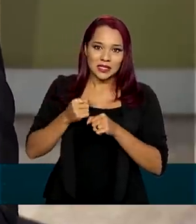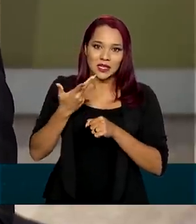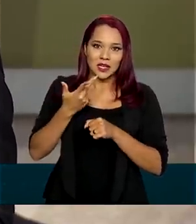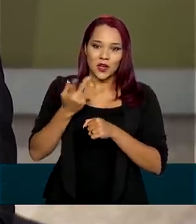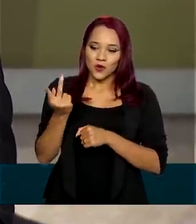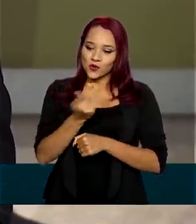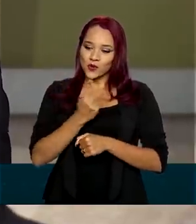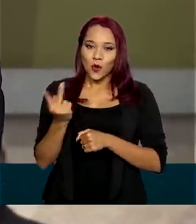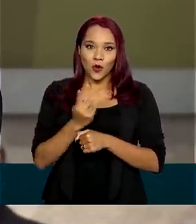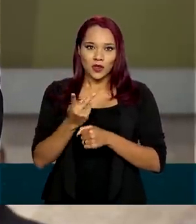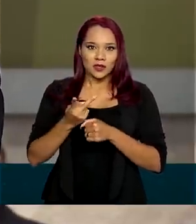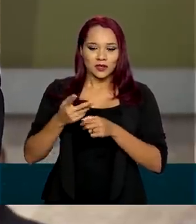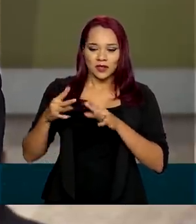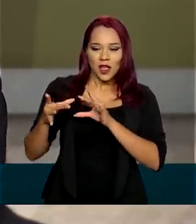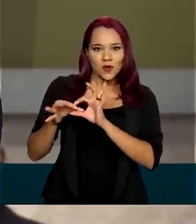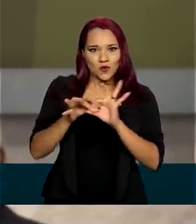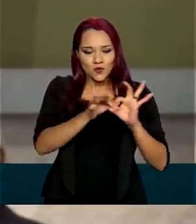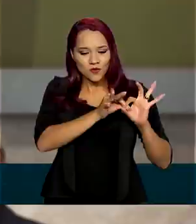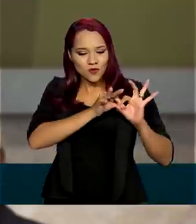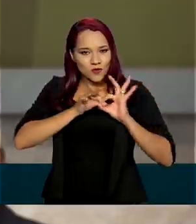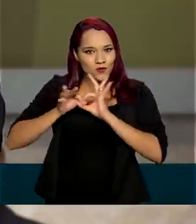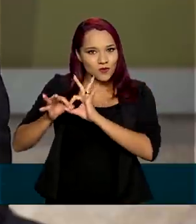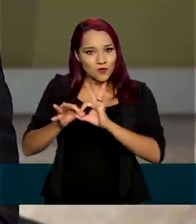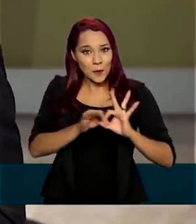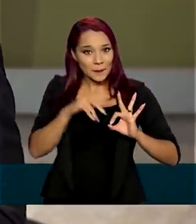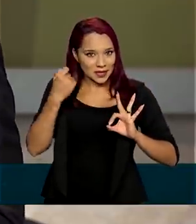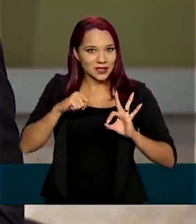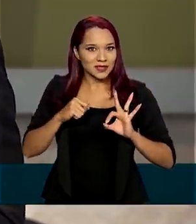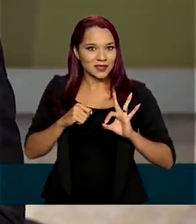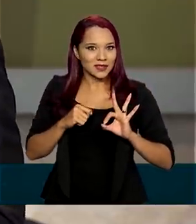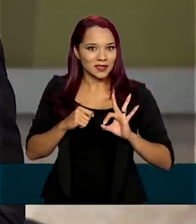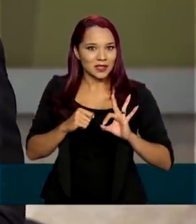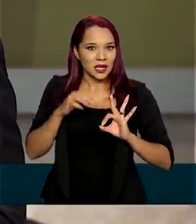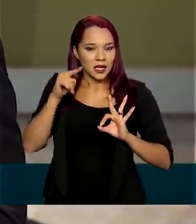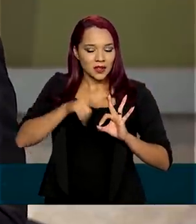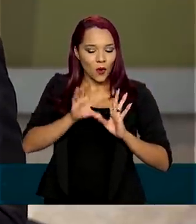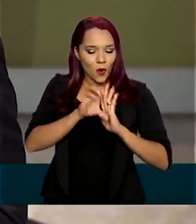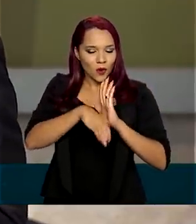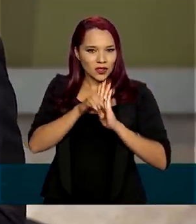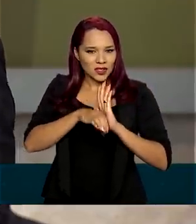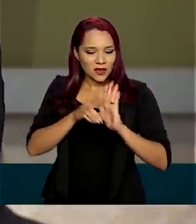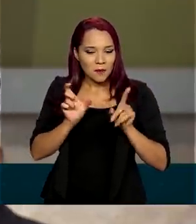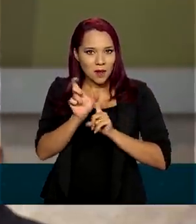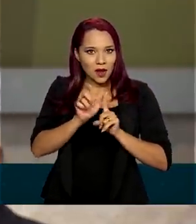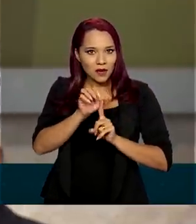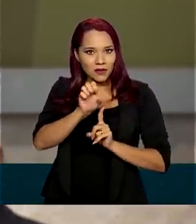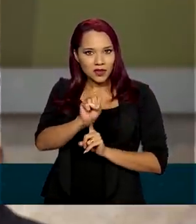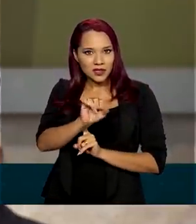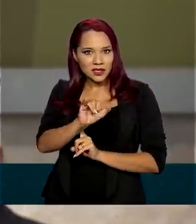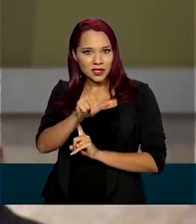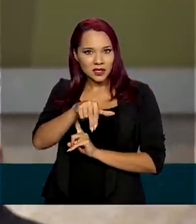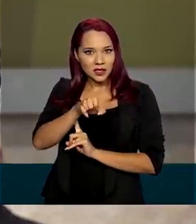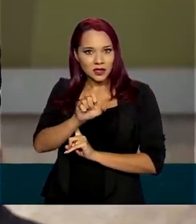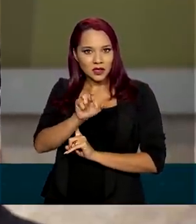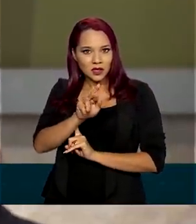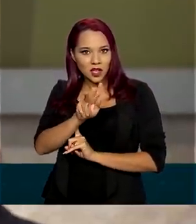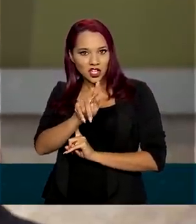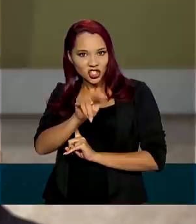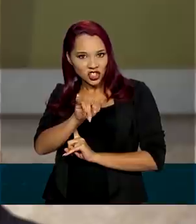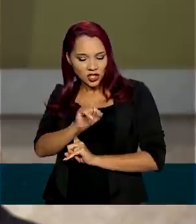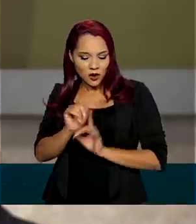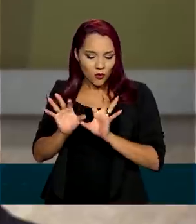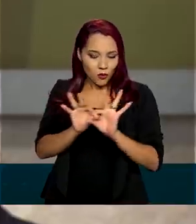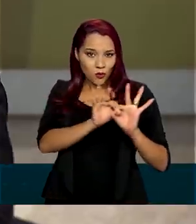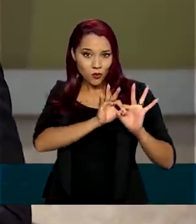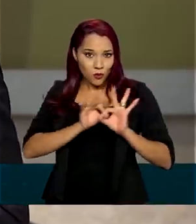acabam tropeçando uns nos outros. Então, o conceito da sinergia que o senhor usou, ele está em voga, ele